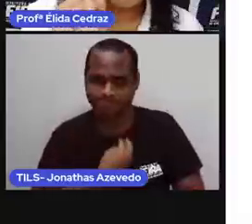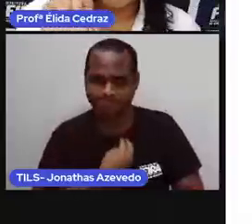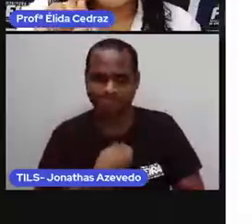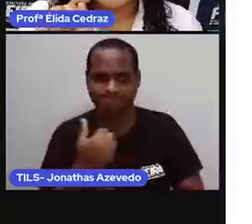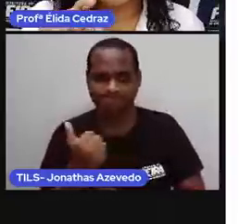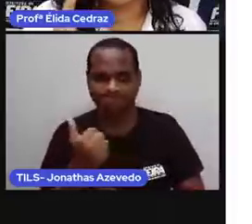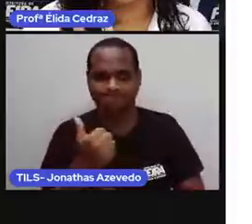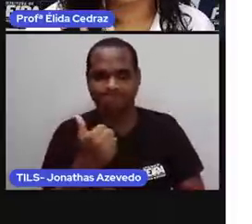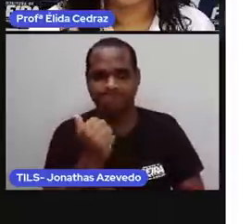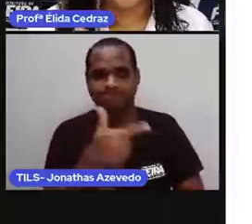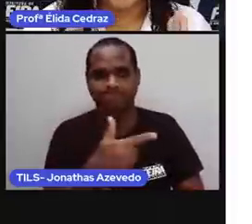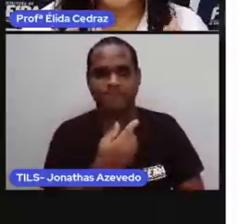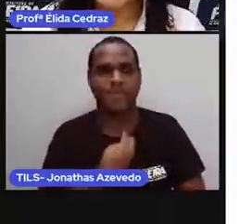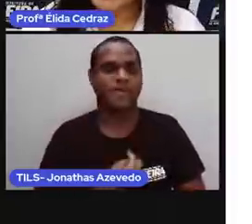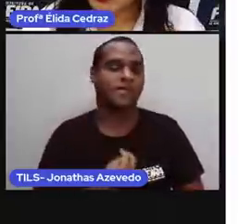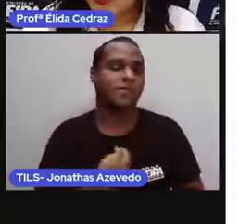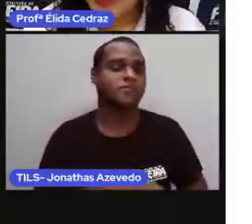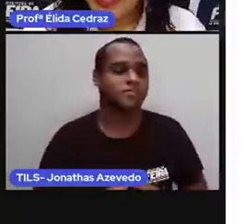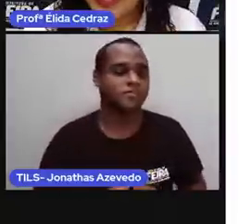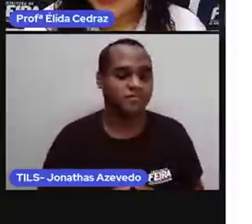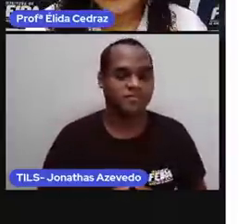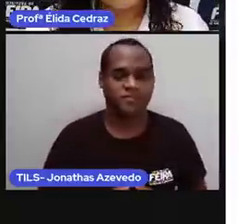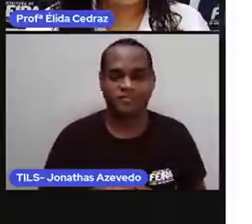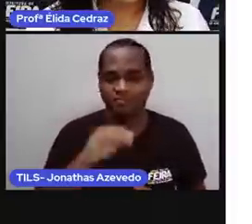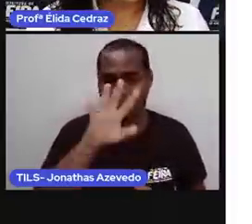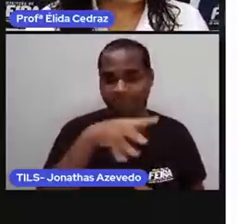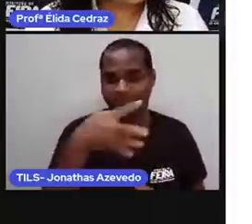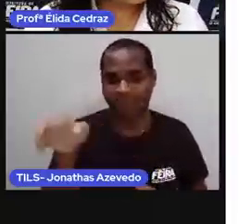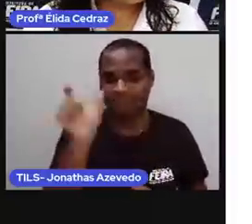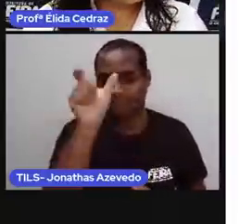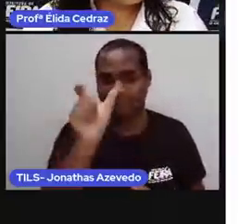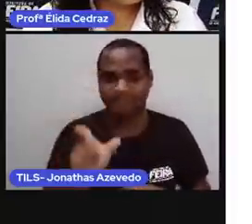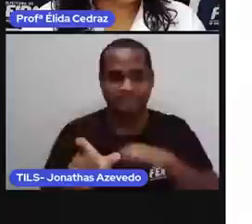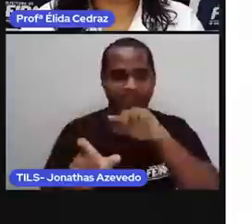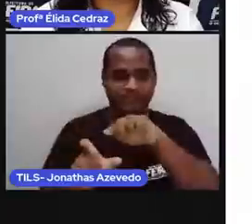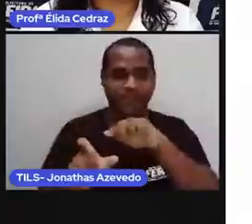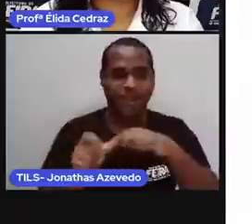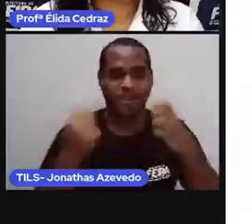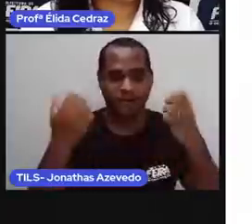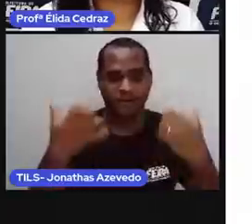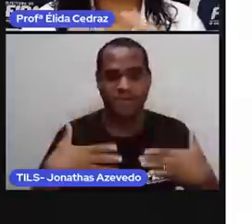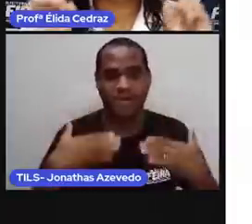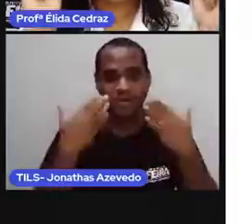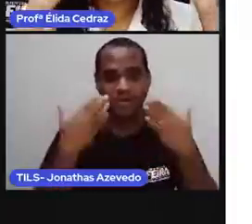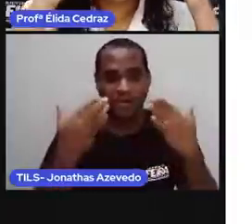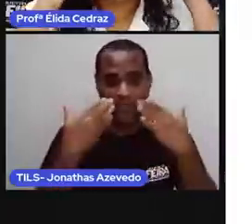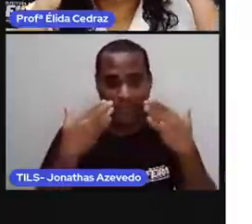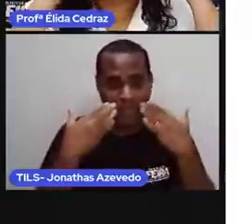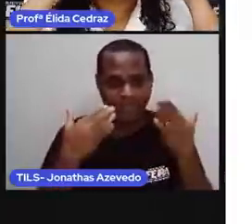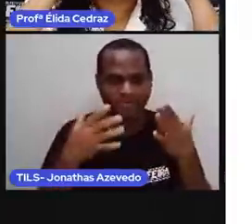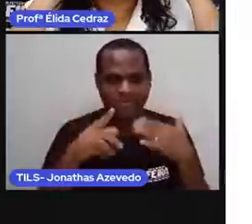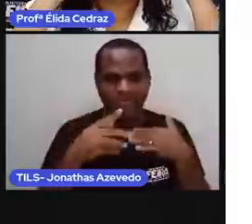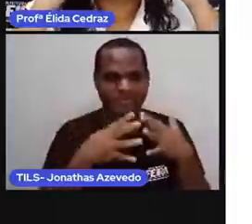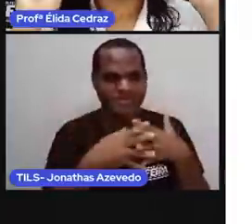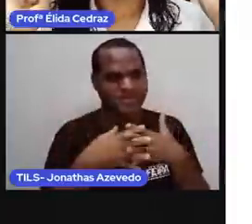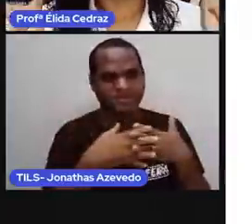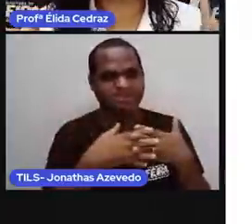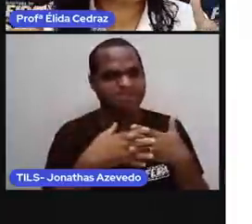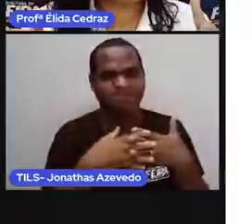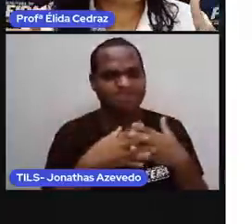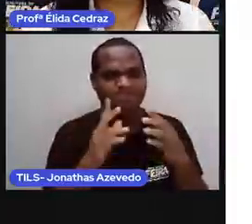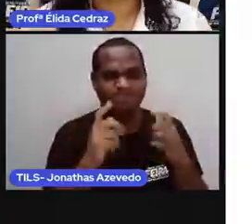prova vai voltar na coluna do meio para mostrar para você. Para você não ficar confundindo